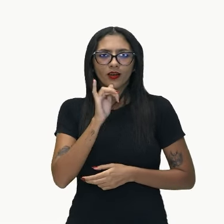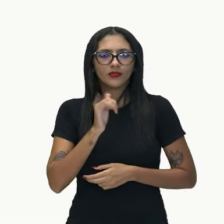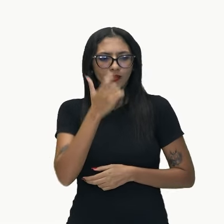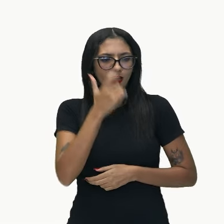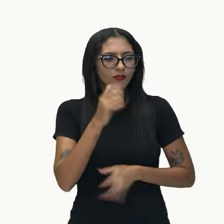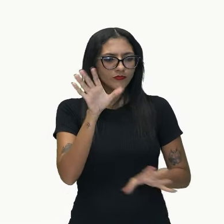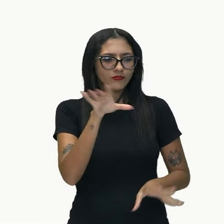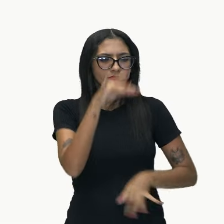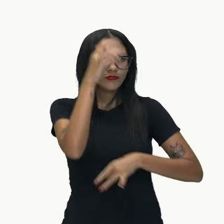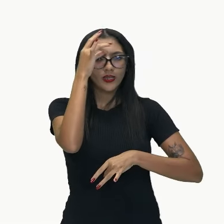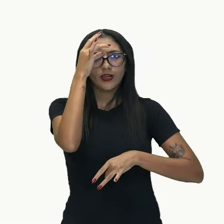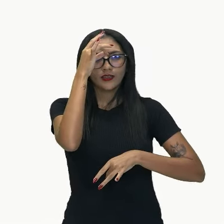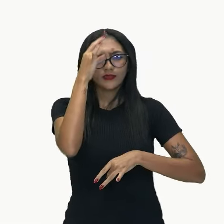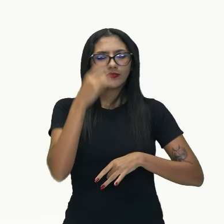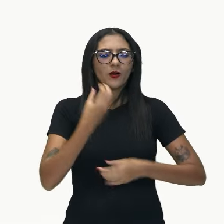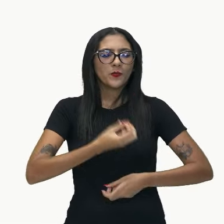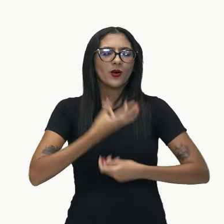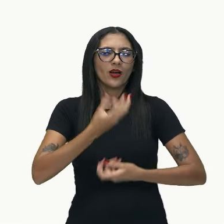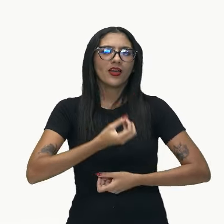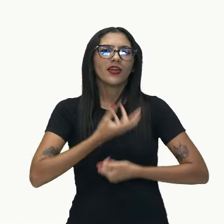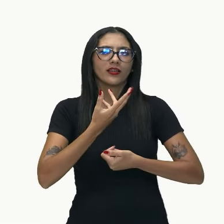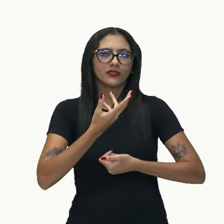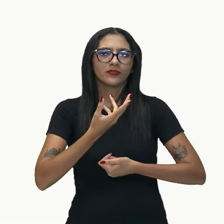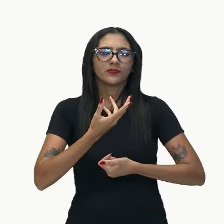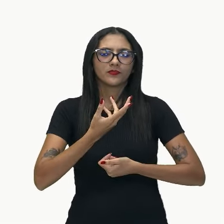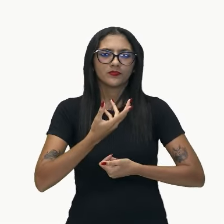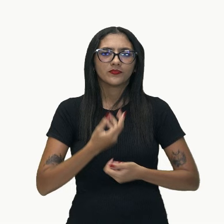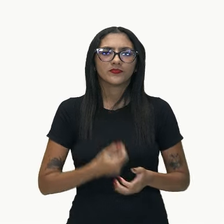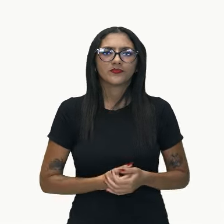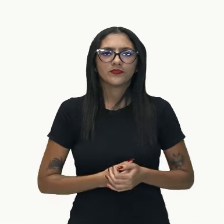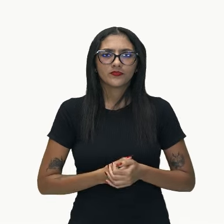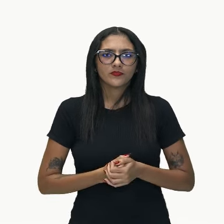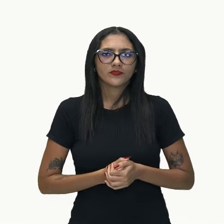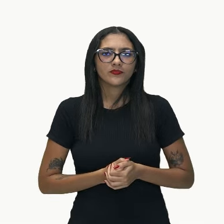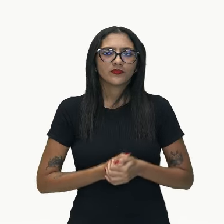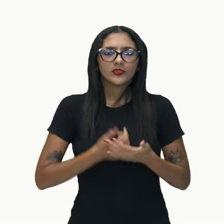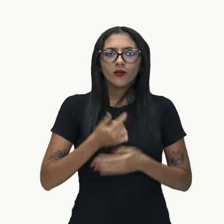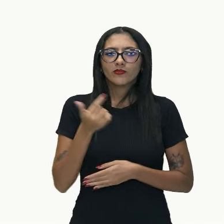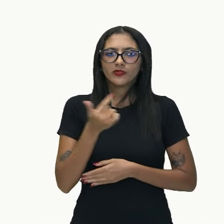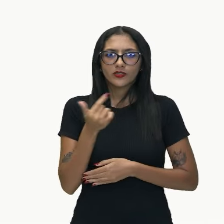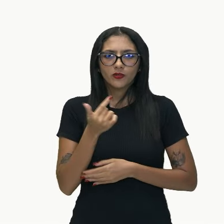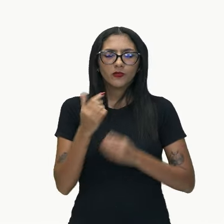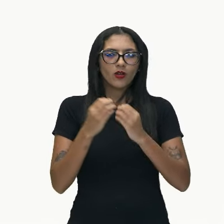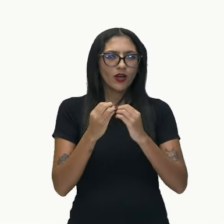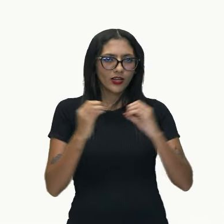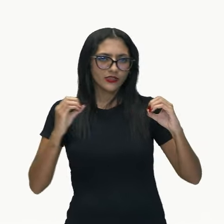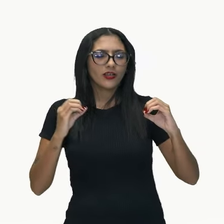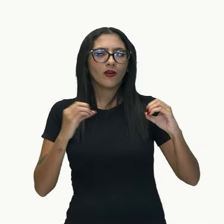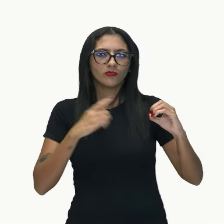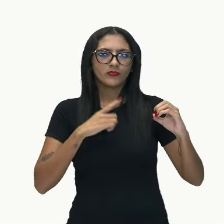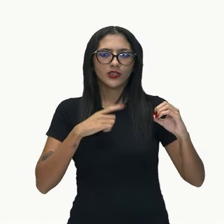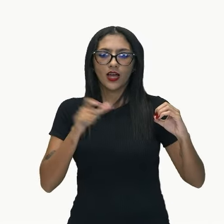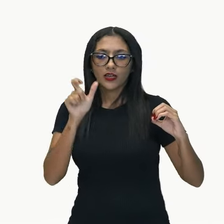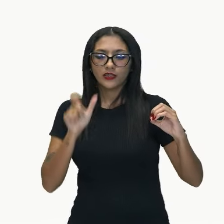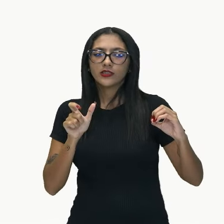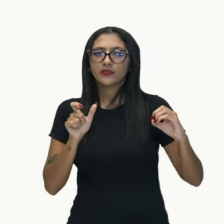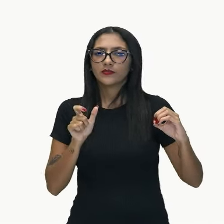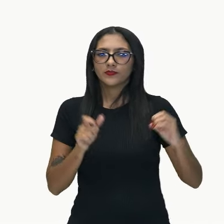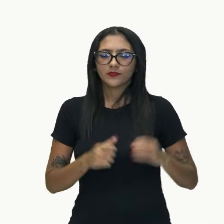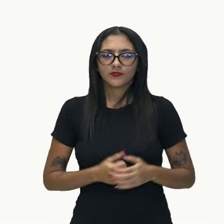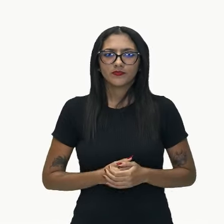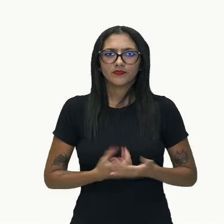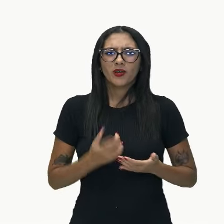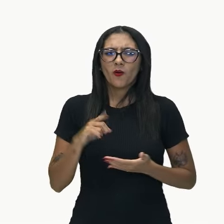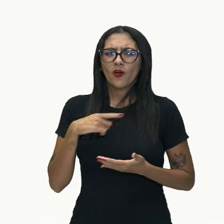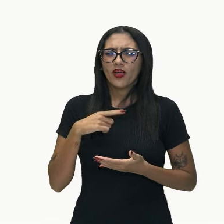sujeito dessa minha oração principal, então, a minha oração subordinada é sujeito da minha oração principal, esse tipo de construção aqui